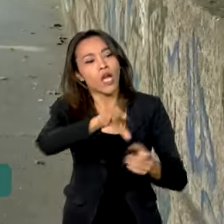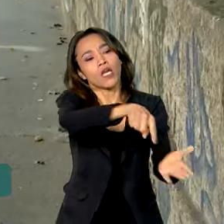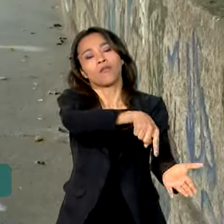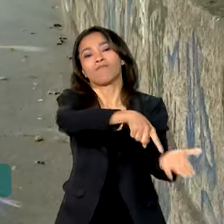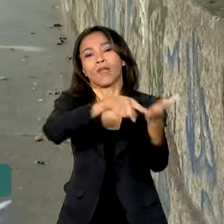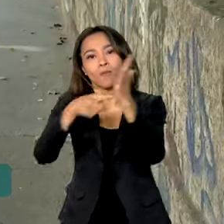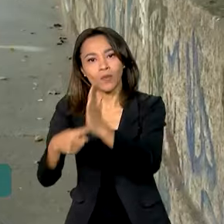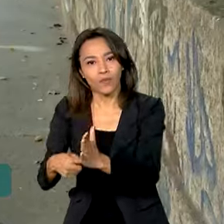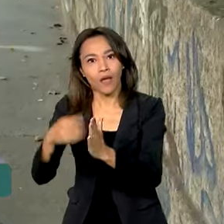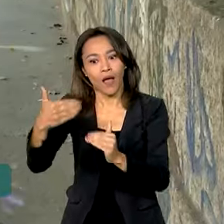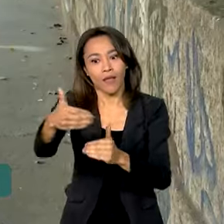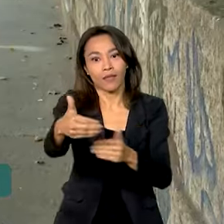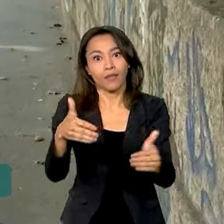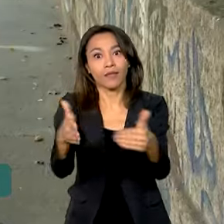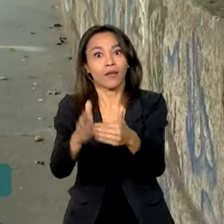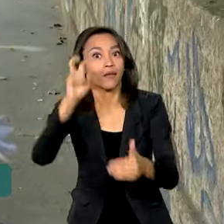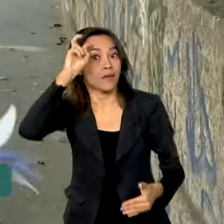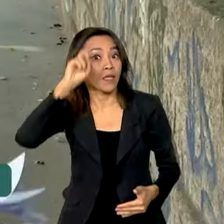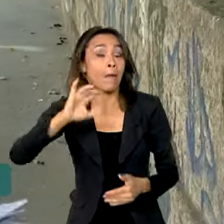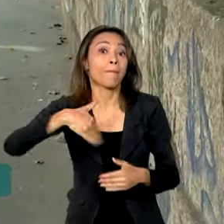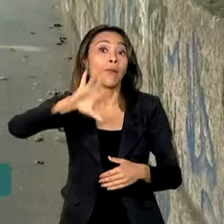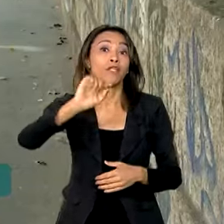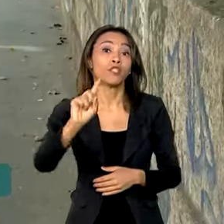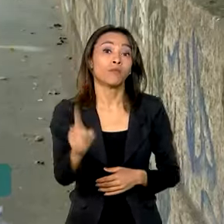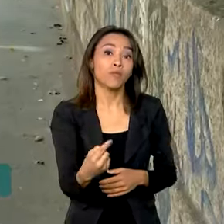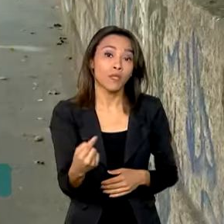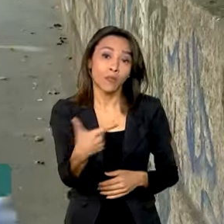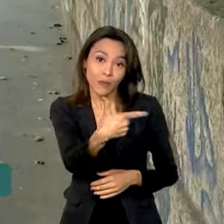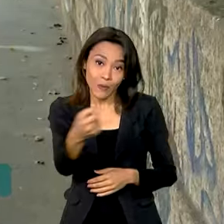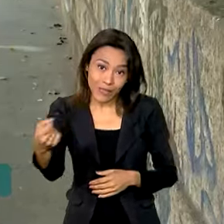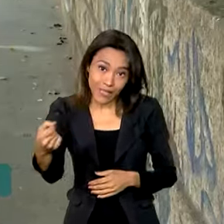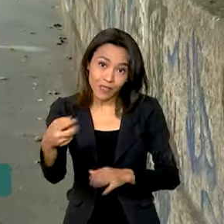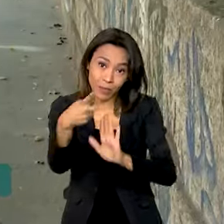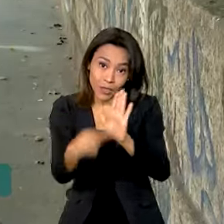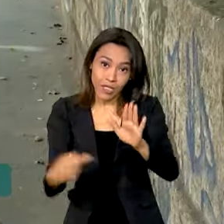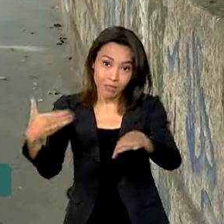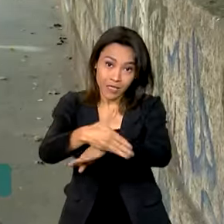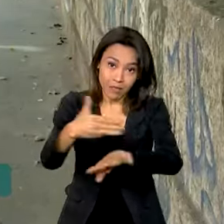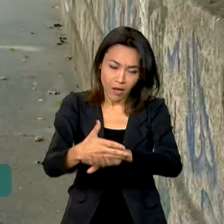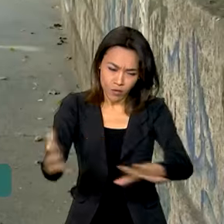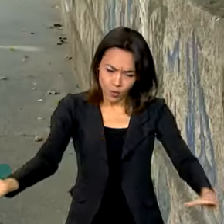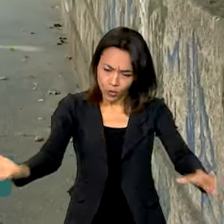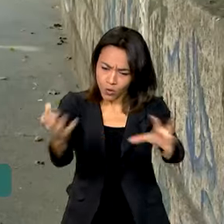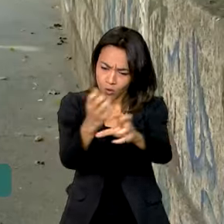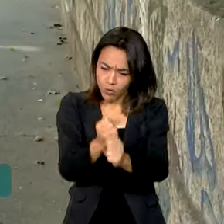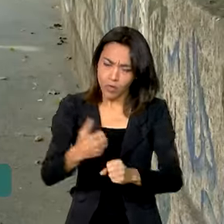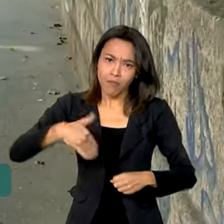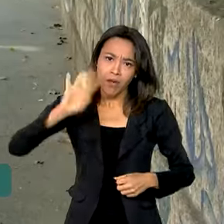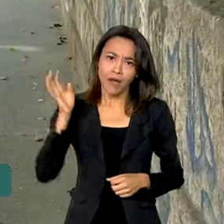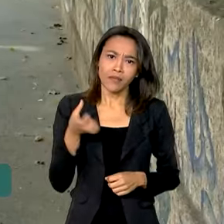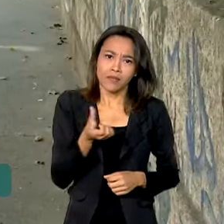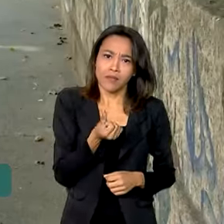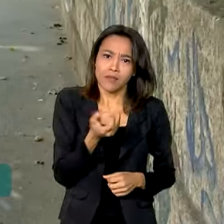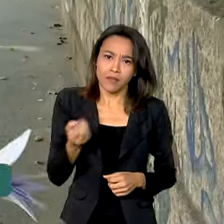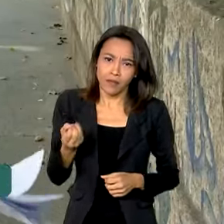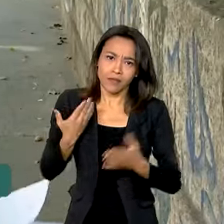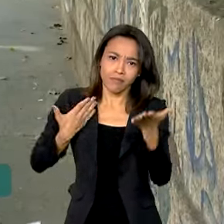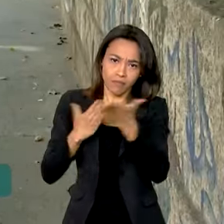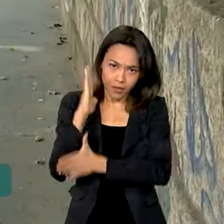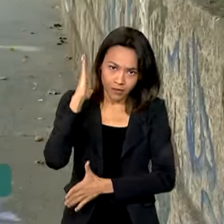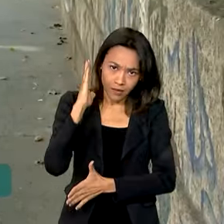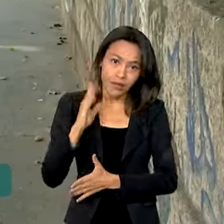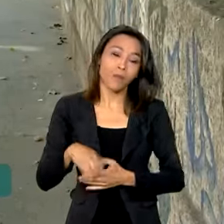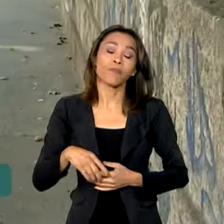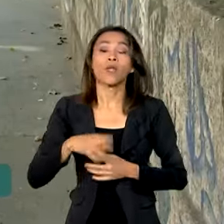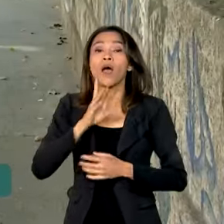de 1.200 projetos participaram e, desse total, mais de 600 foram habilitados. O resultado